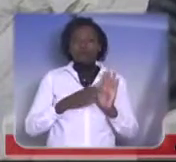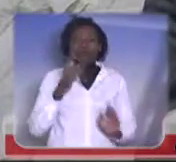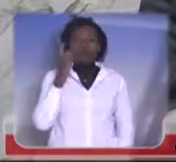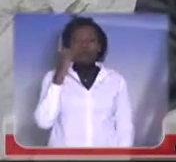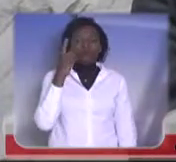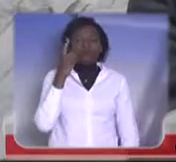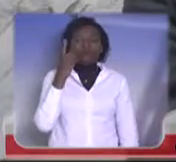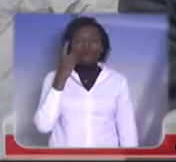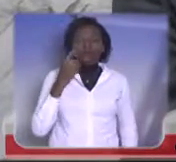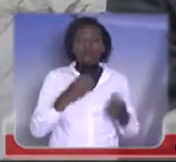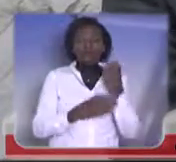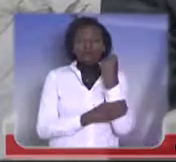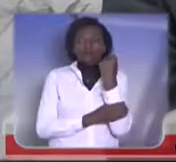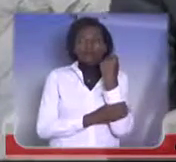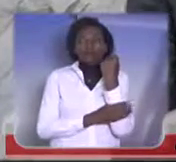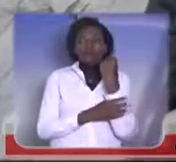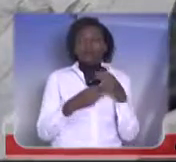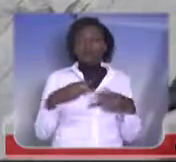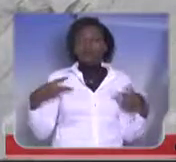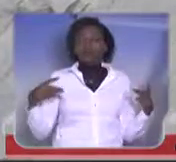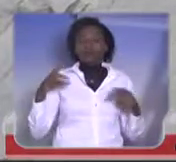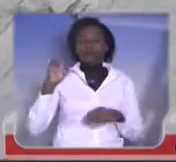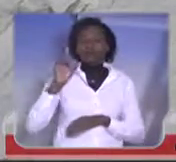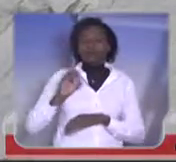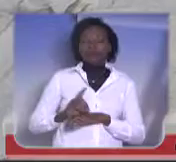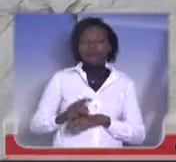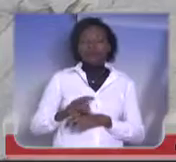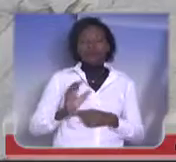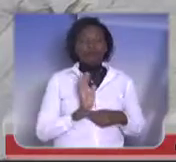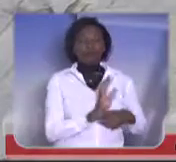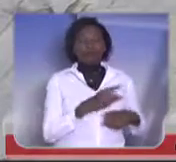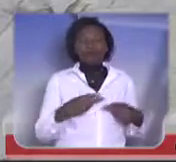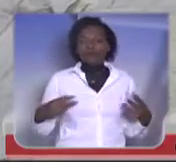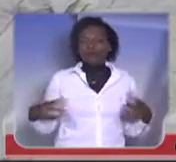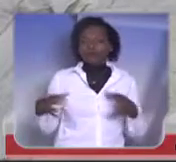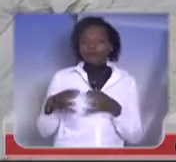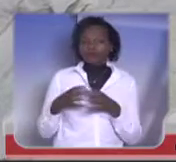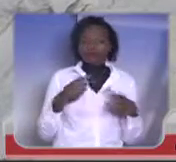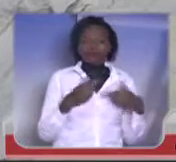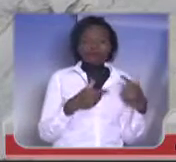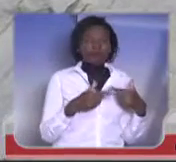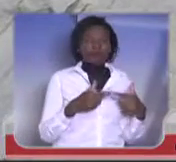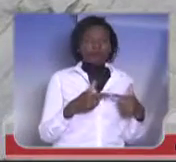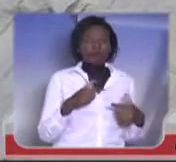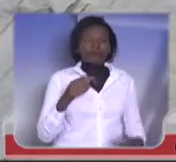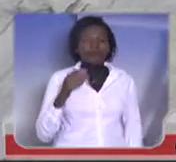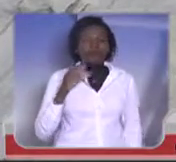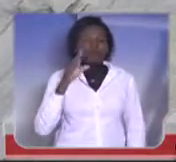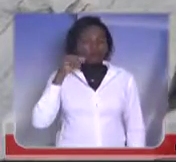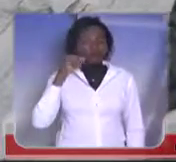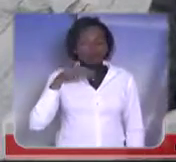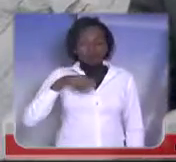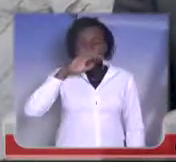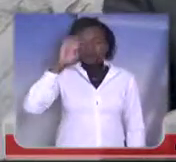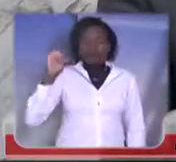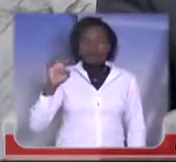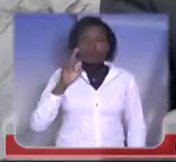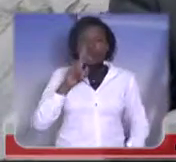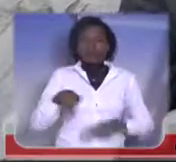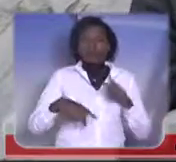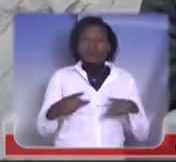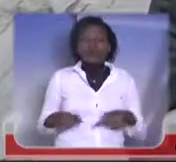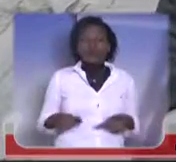estão garantidos todos os direitos, todas as vantagens dos servidores públicos do Estado. Seria